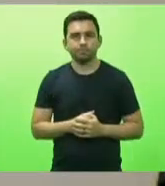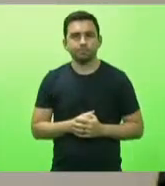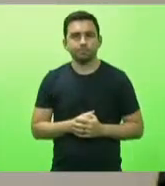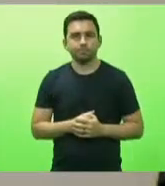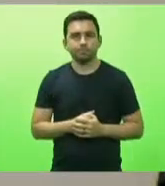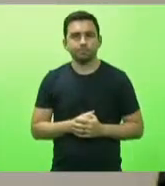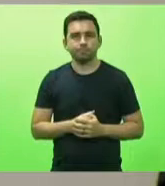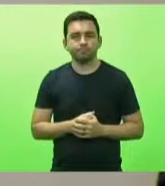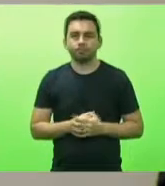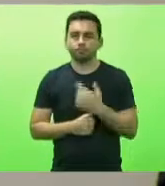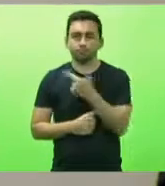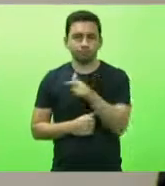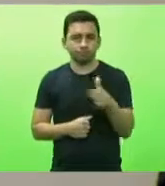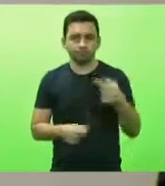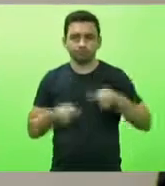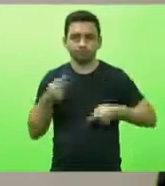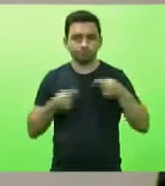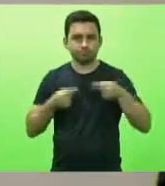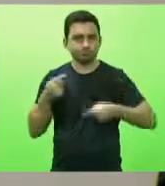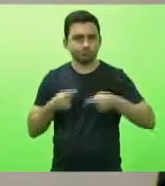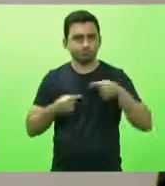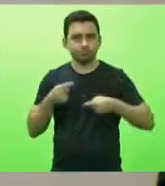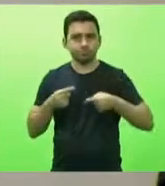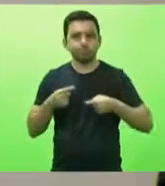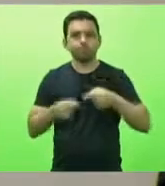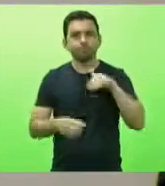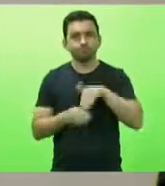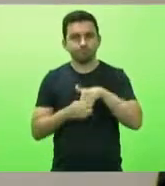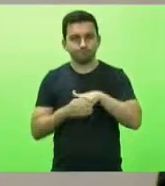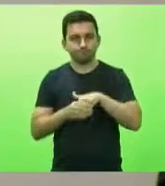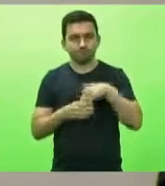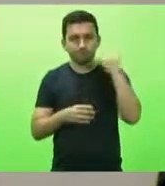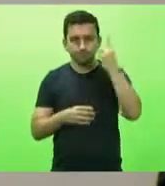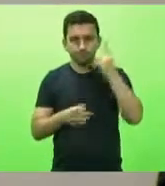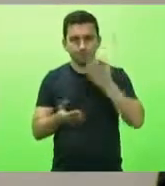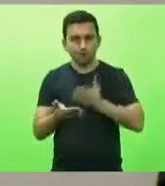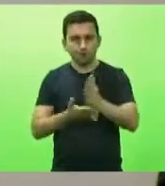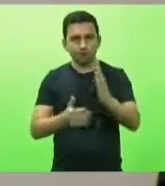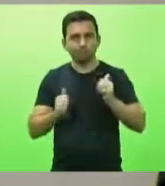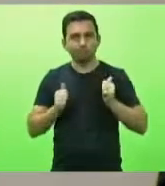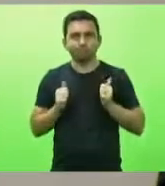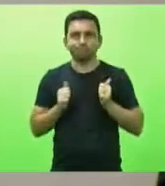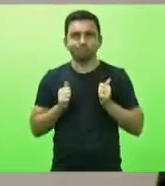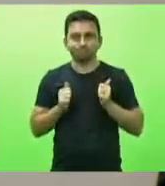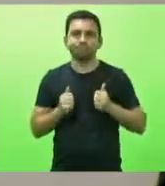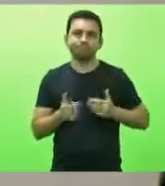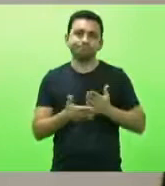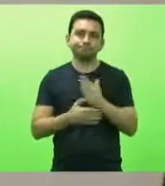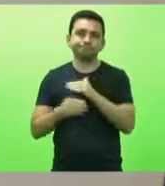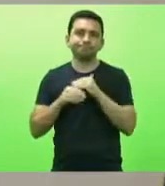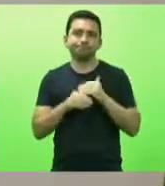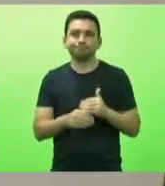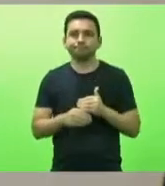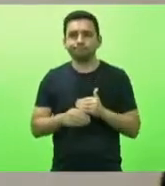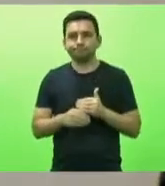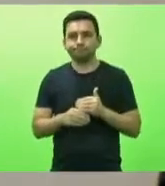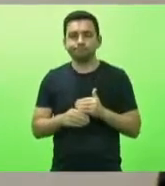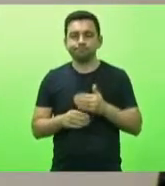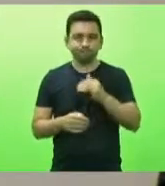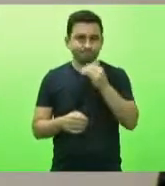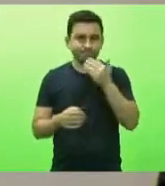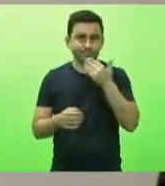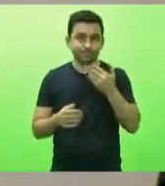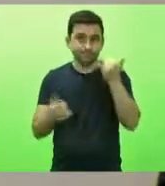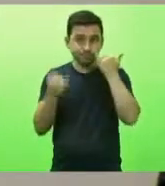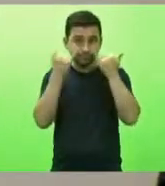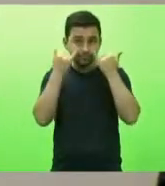Não havendo mais quem queira discutir, em votação, deputados que aprovam, permaneça como se encontra. Aprovado por unanimidade, pedindo informação 41 ao autor